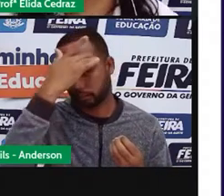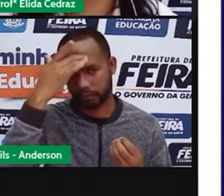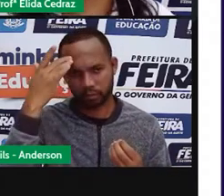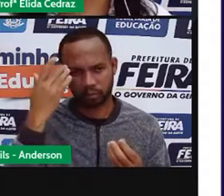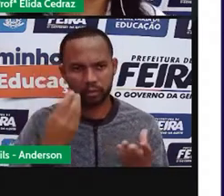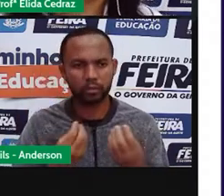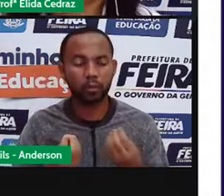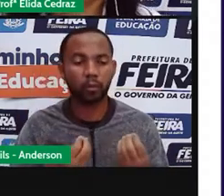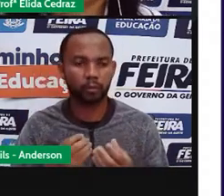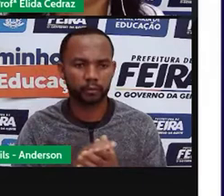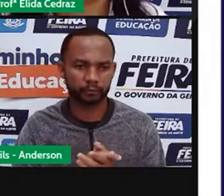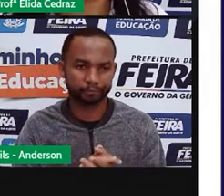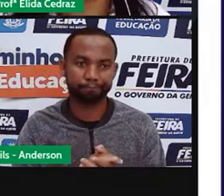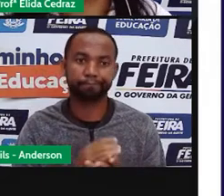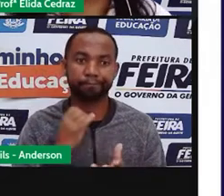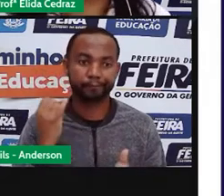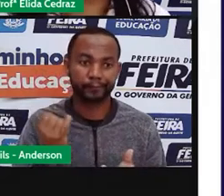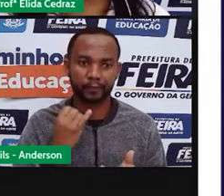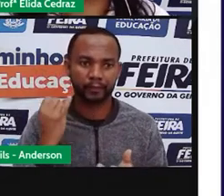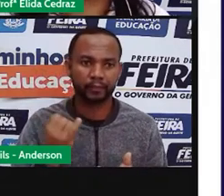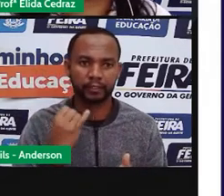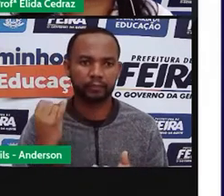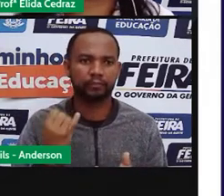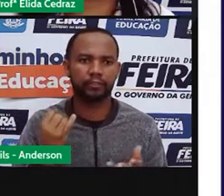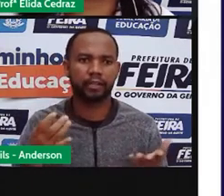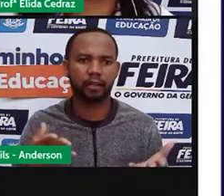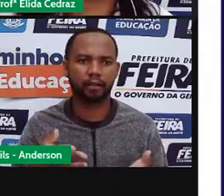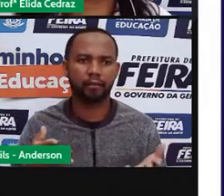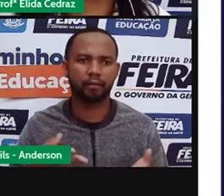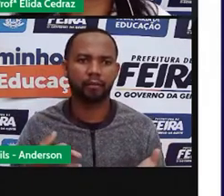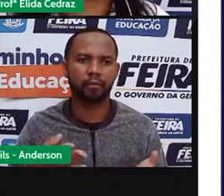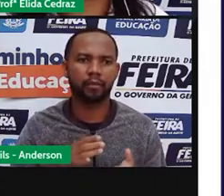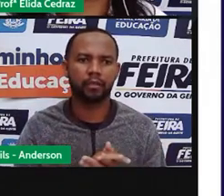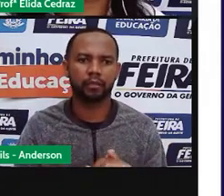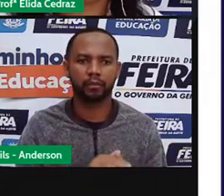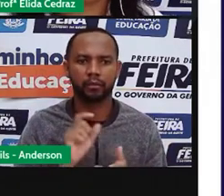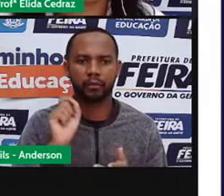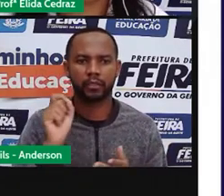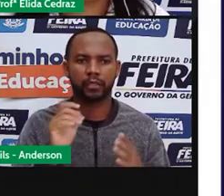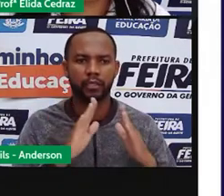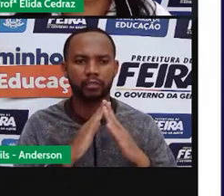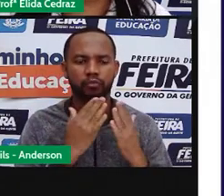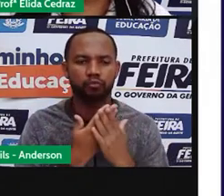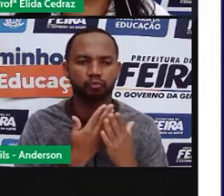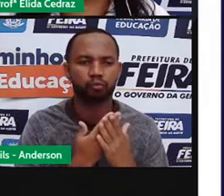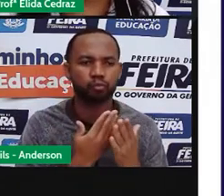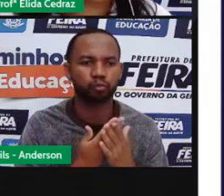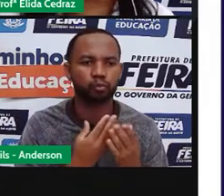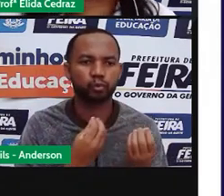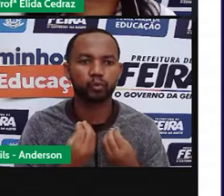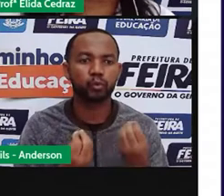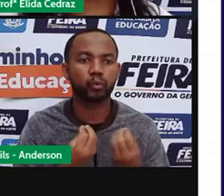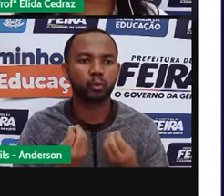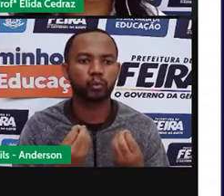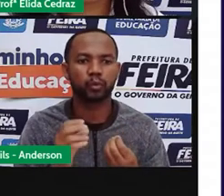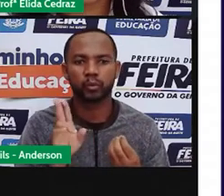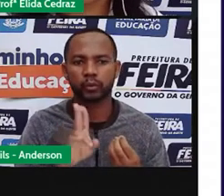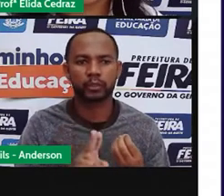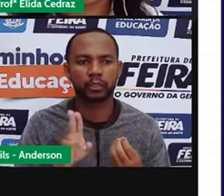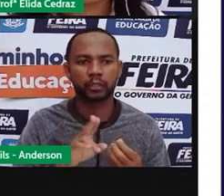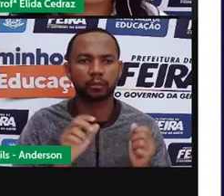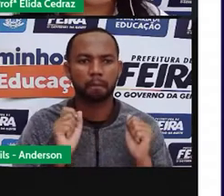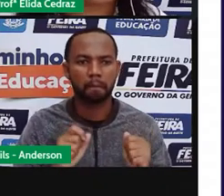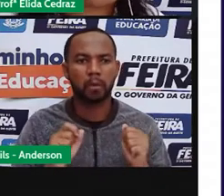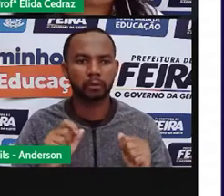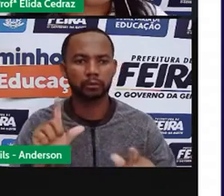Pois é, principalmente agora, com o modelo de aula que nós estamos utilizando. Você pode assistir